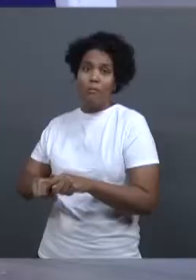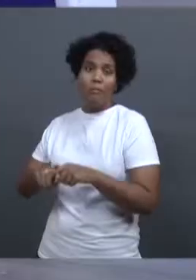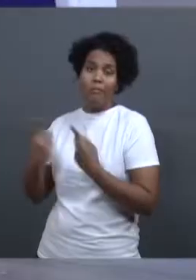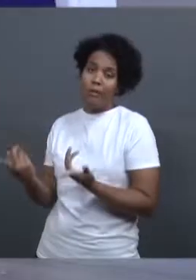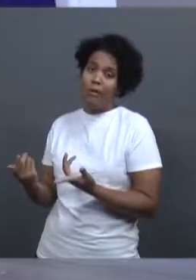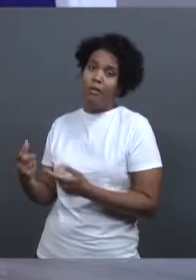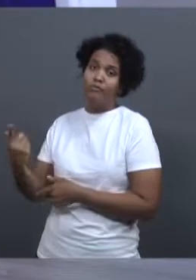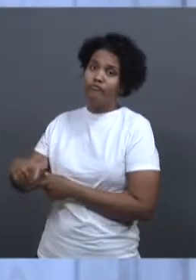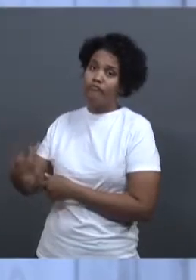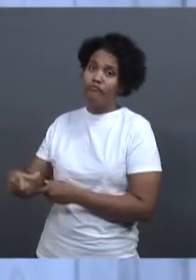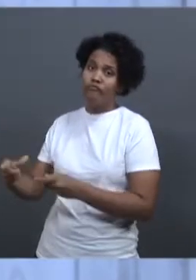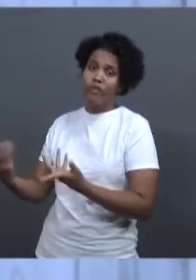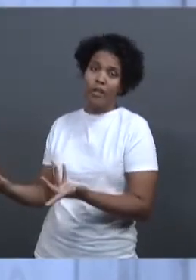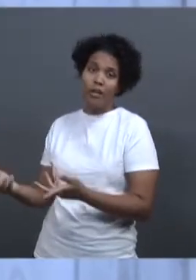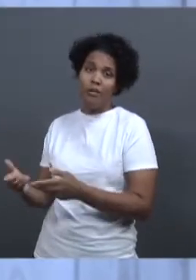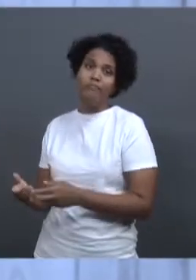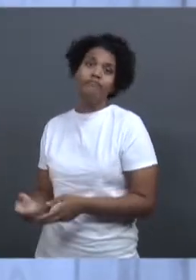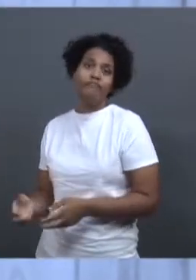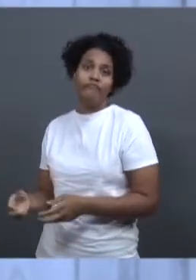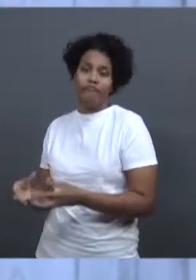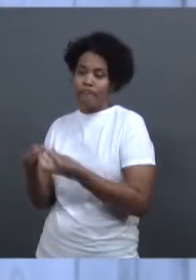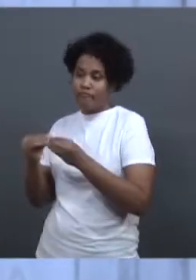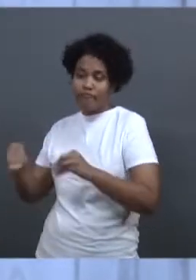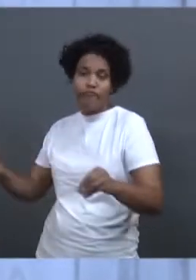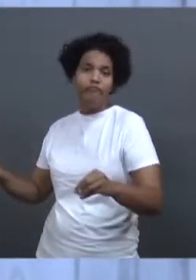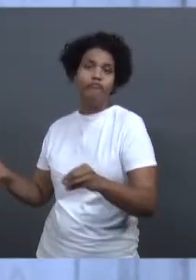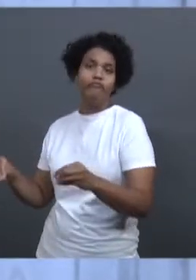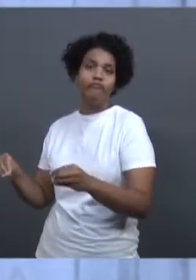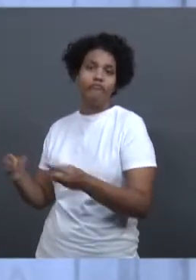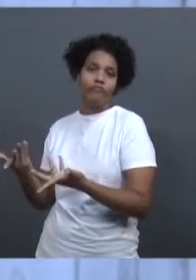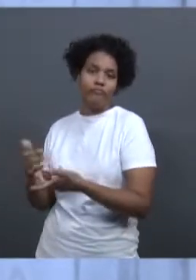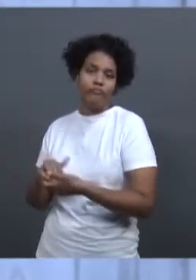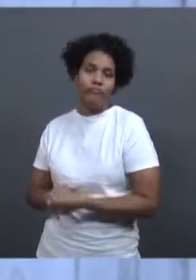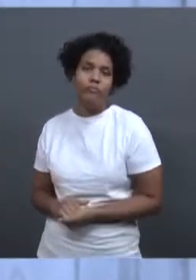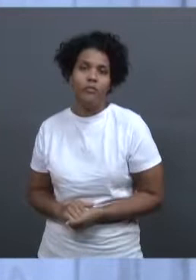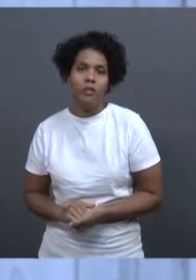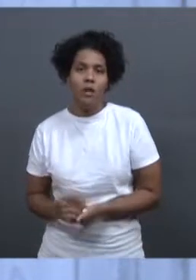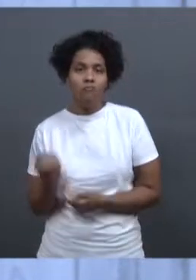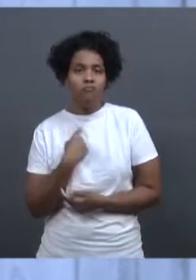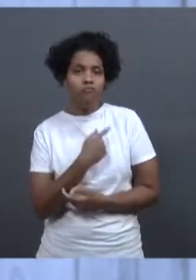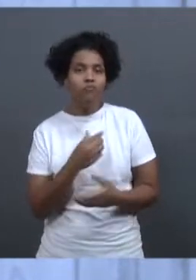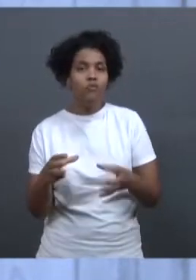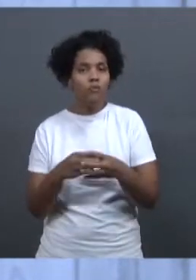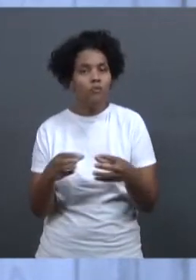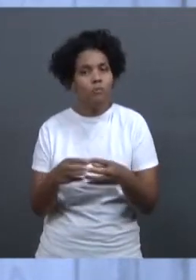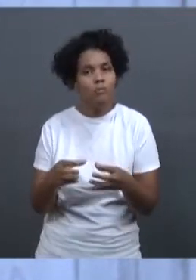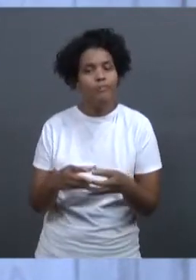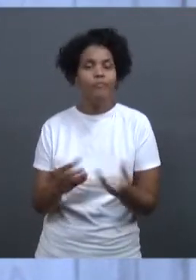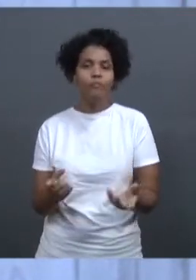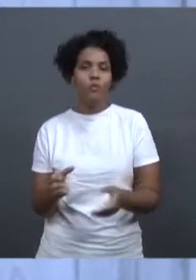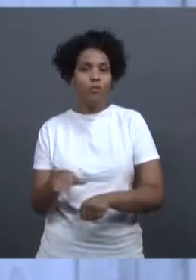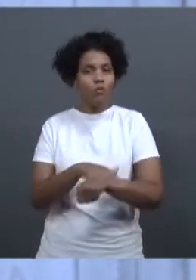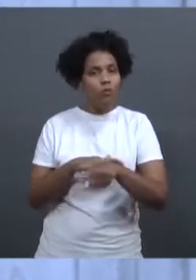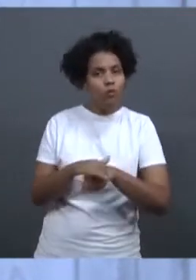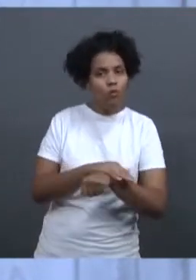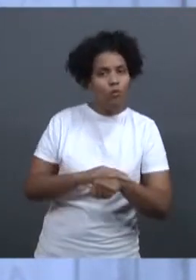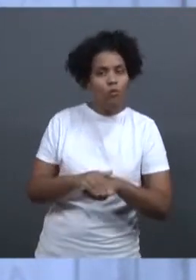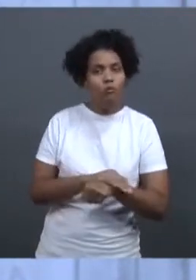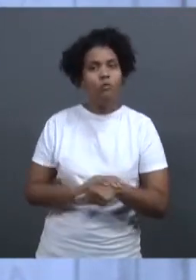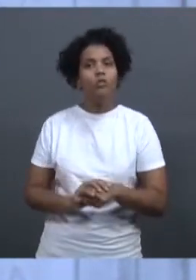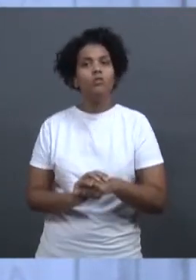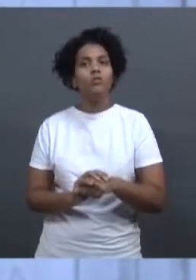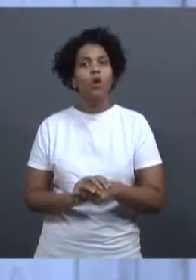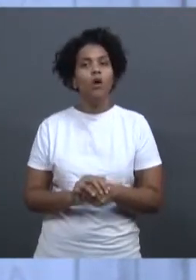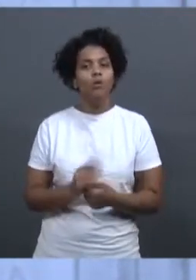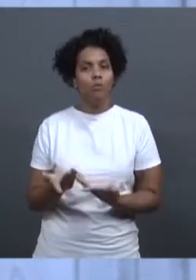Bom, olha só, a nossa equipe conversou com o pesquisador da UFO sobre a complexidade de barragens como a da